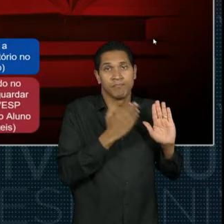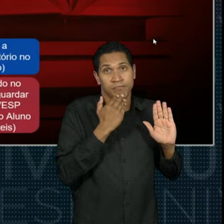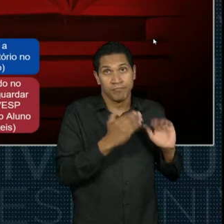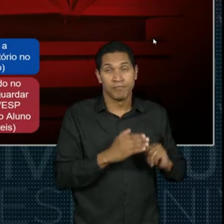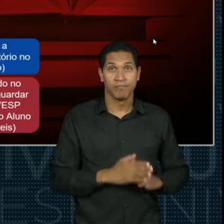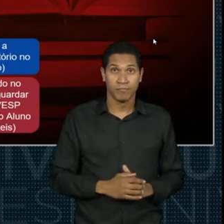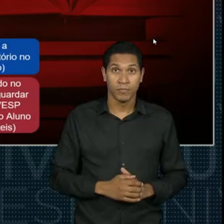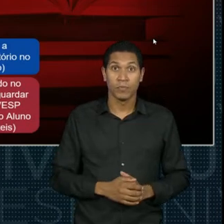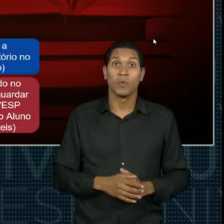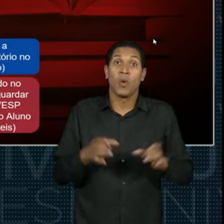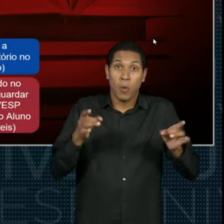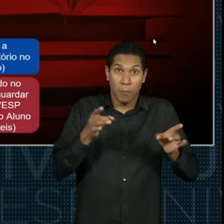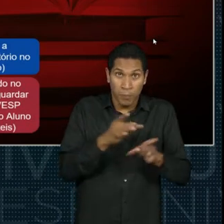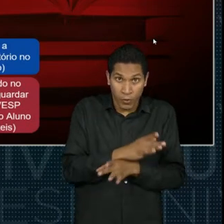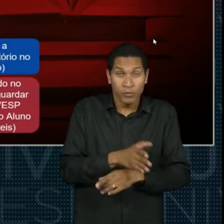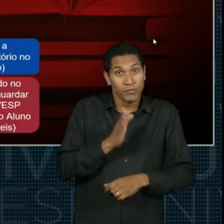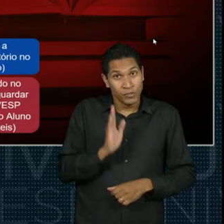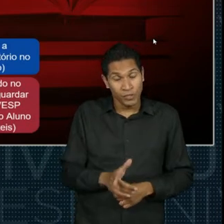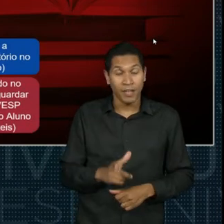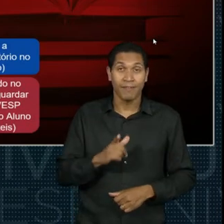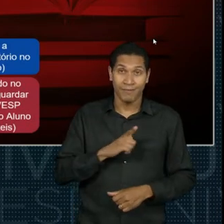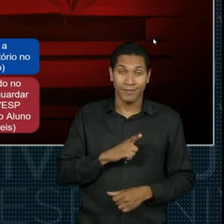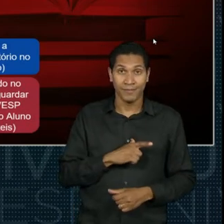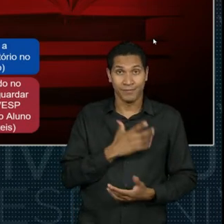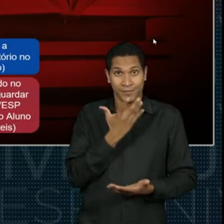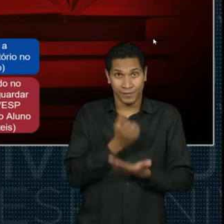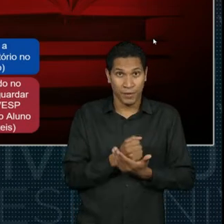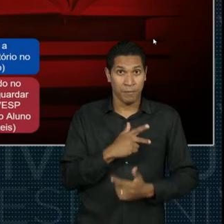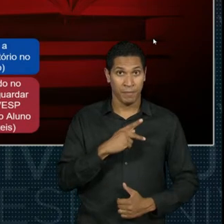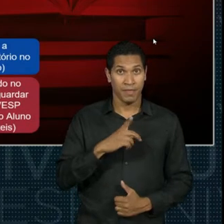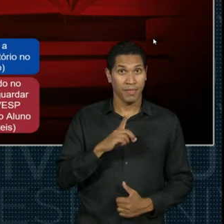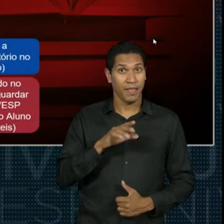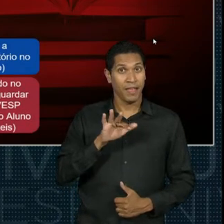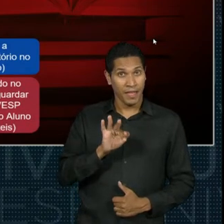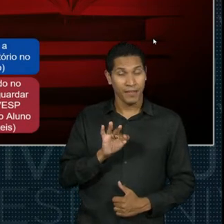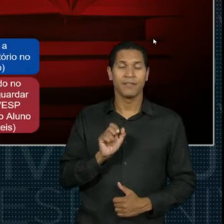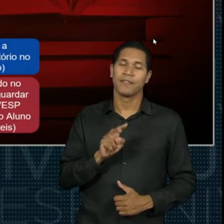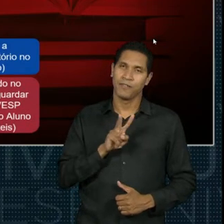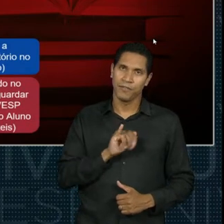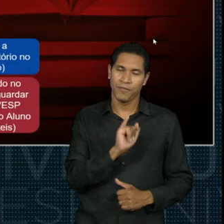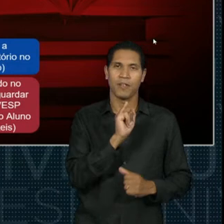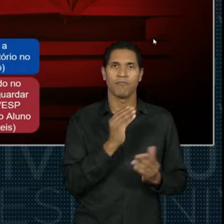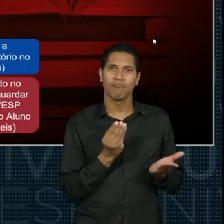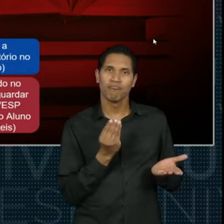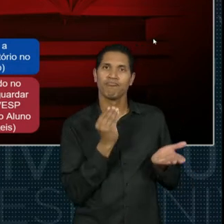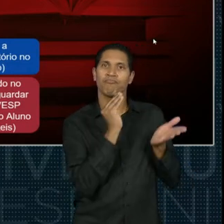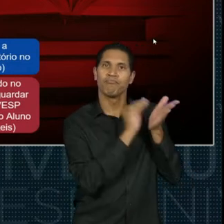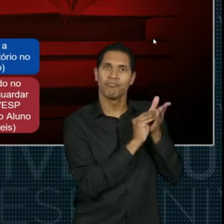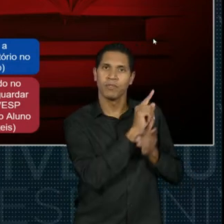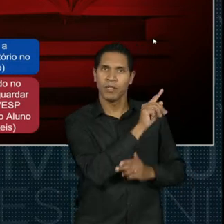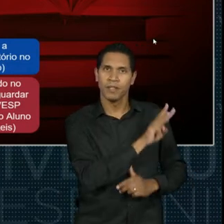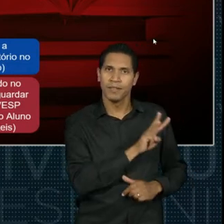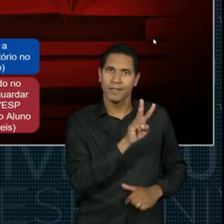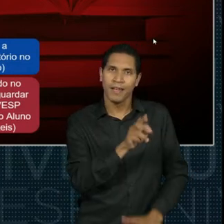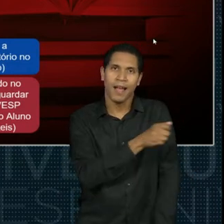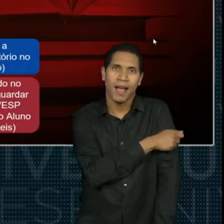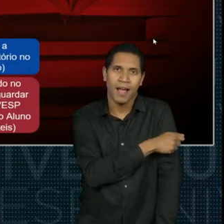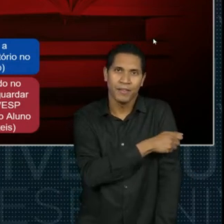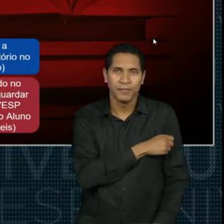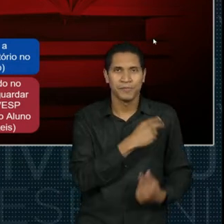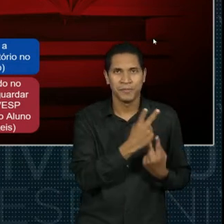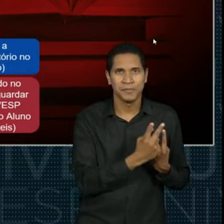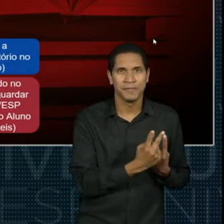Estando isso pronto, esse arquivo de PDF gerado, isso deve ser postado no portal do aluno e